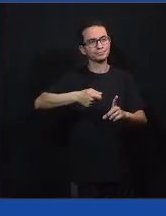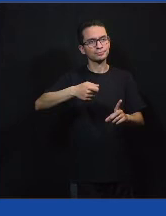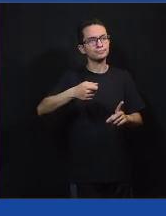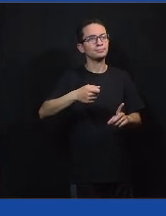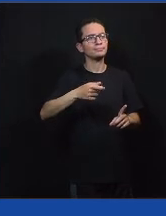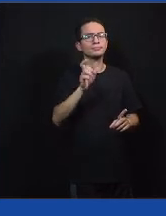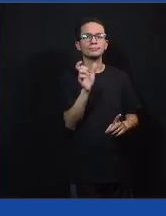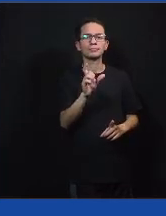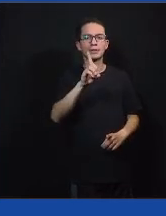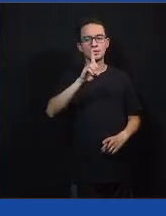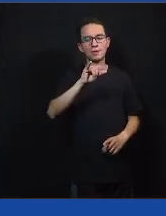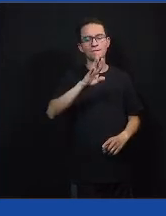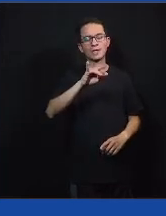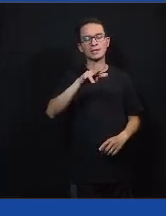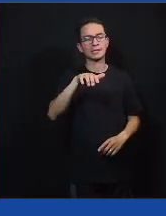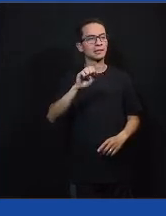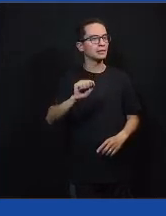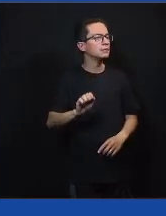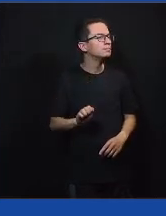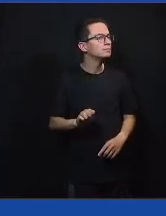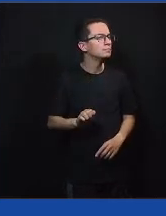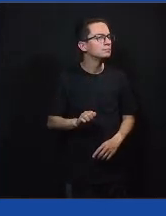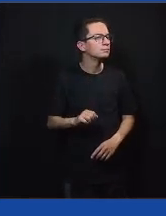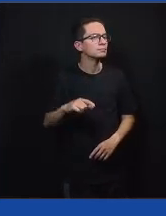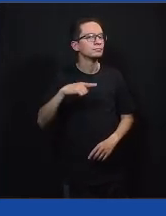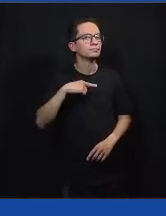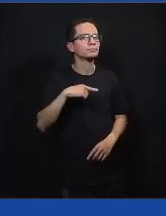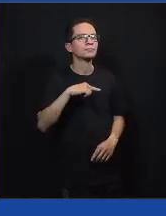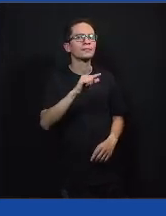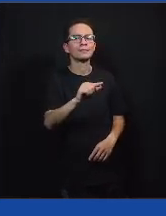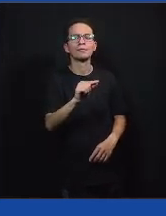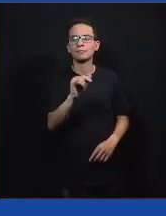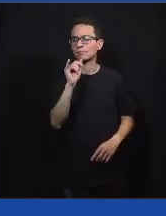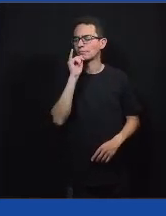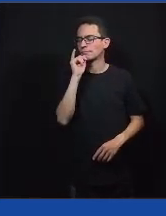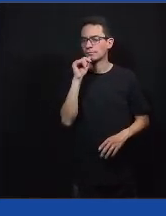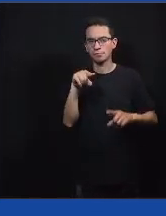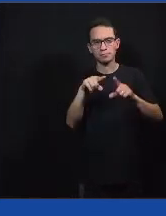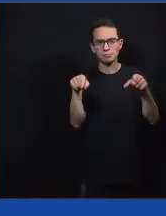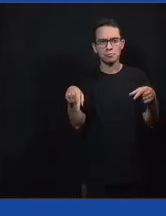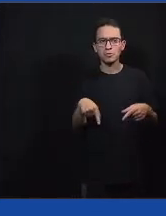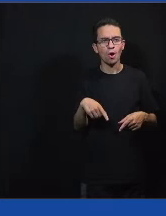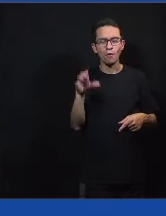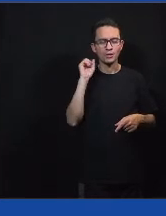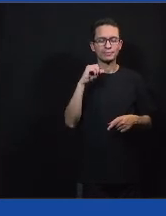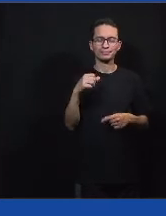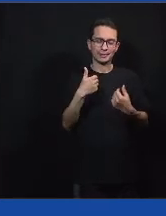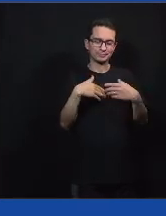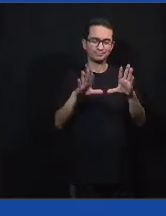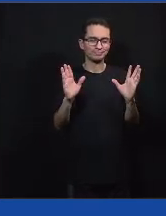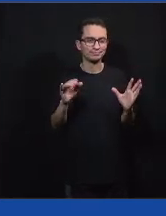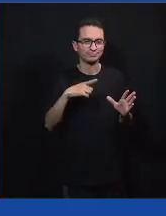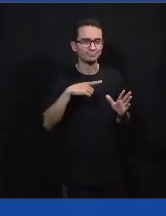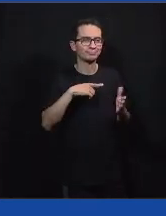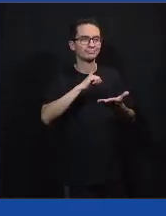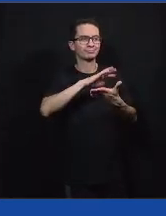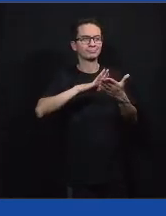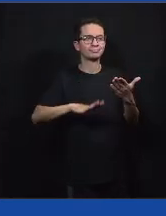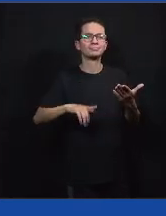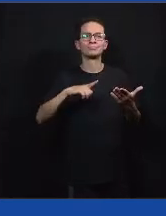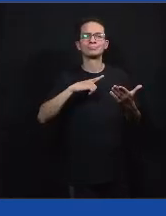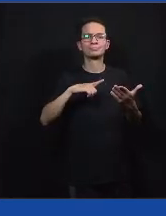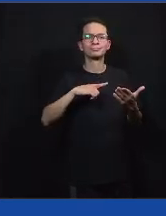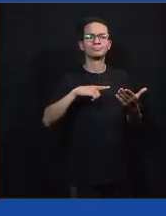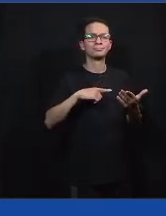consegue ir para os finalmentes? Já estamos. A gente tem uma caixa de ferramentas, então, o que é isso? Atividades, atividades em